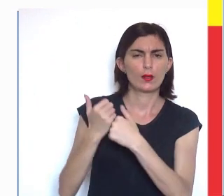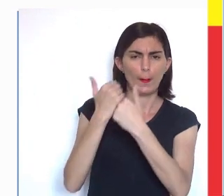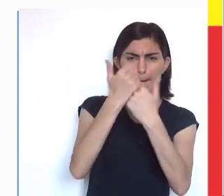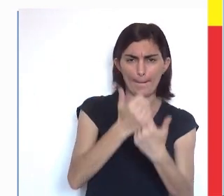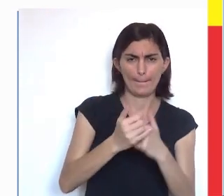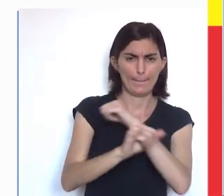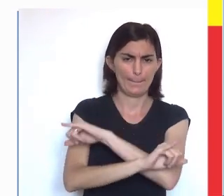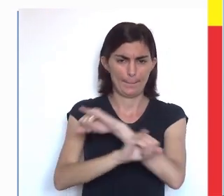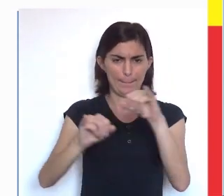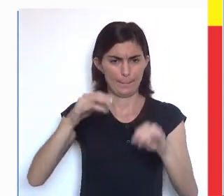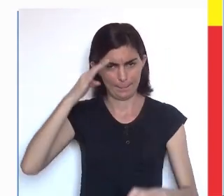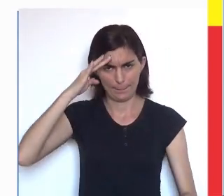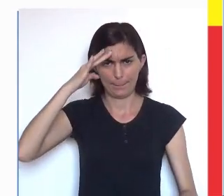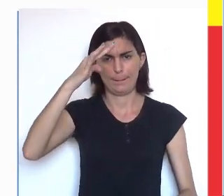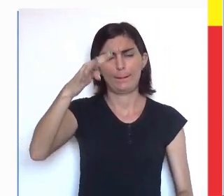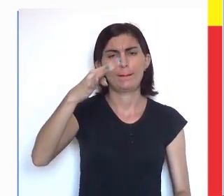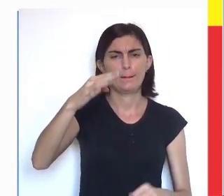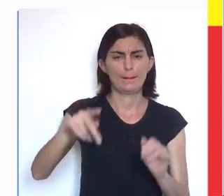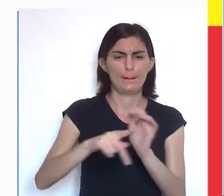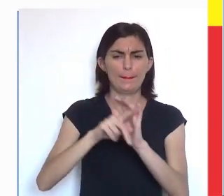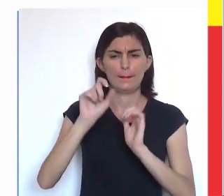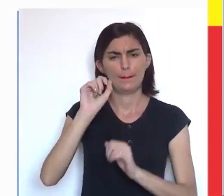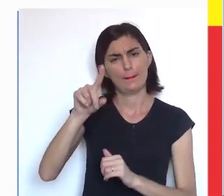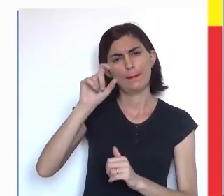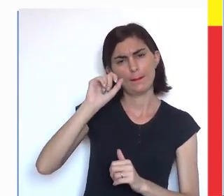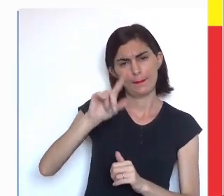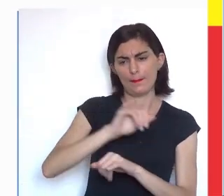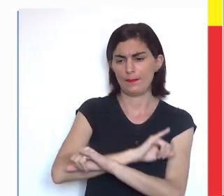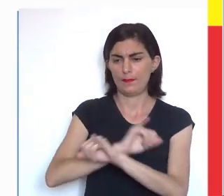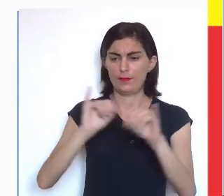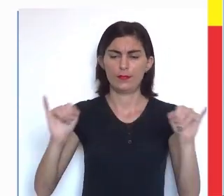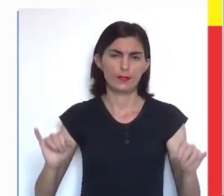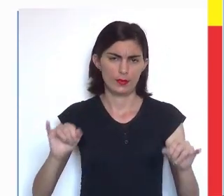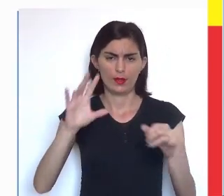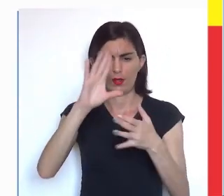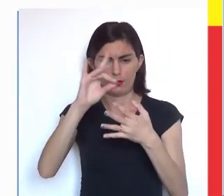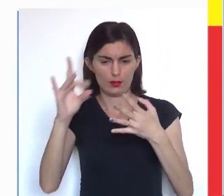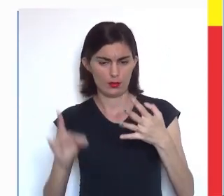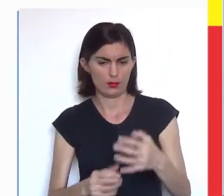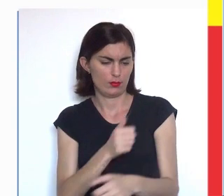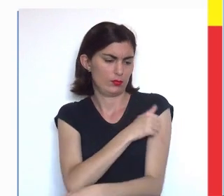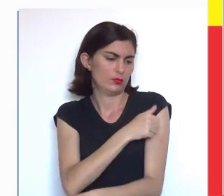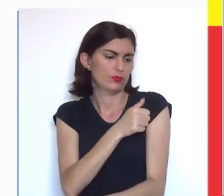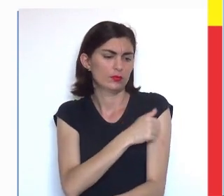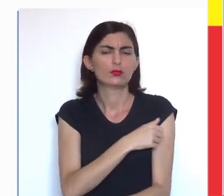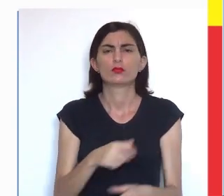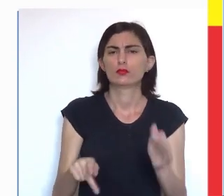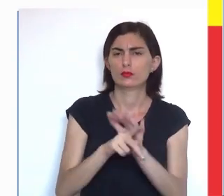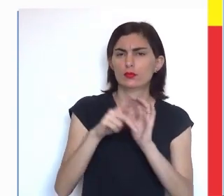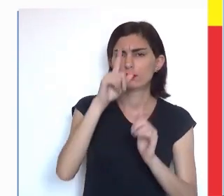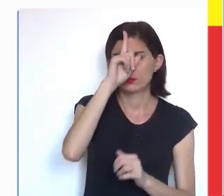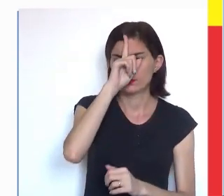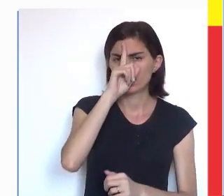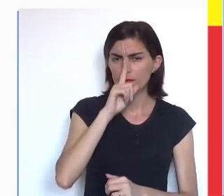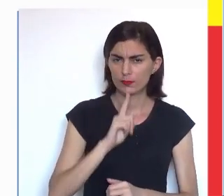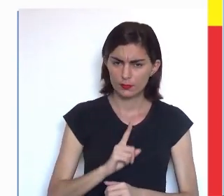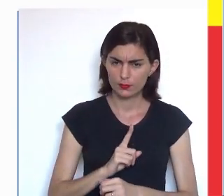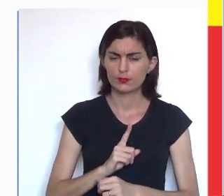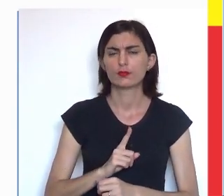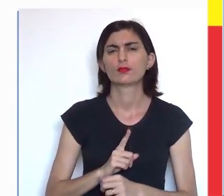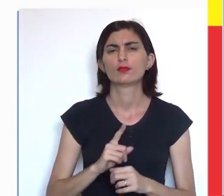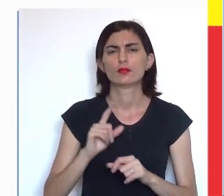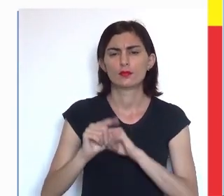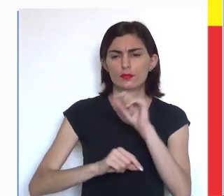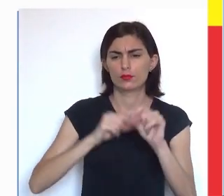representa a informação principal, a parte de azul, a informação detalhada de alunos, e a parte de amarelo,